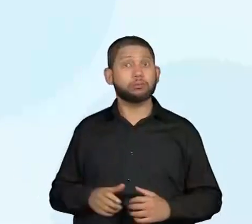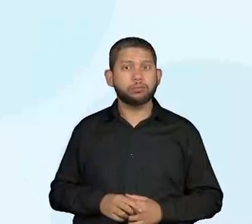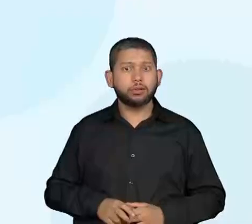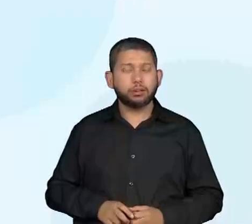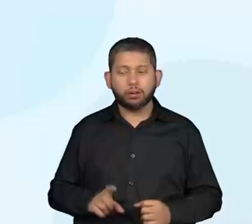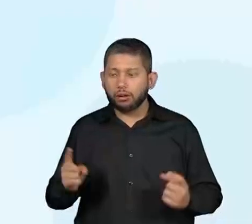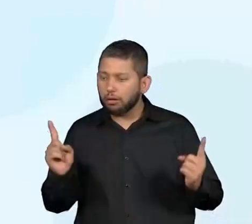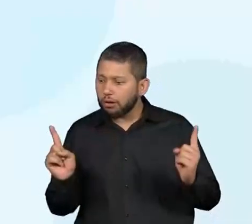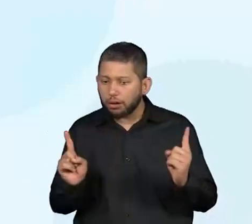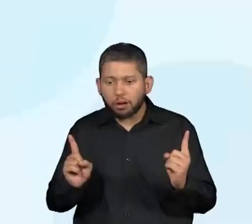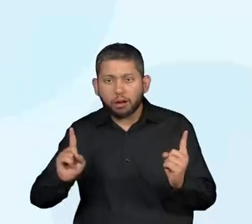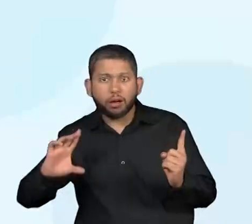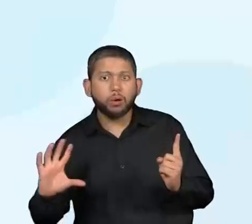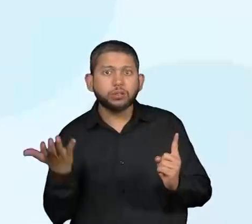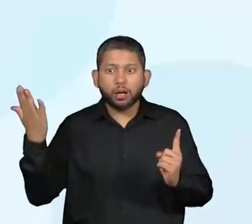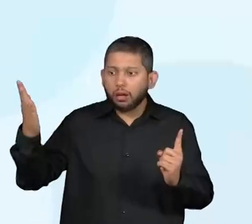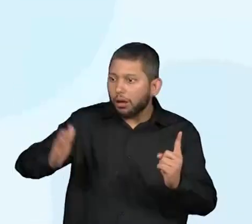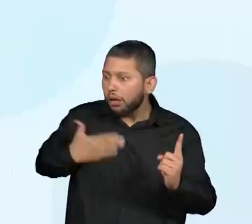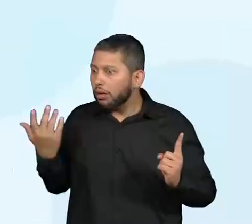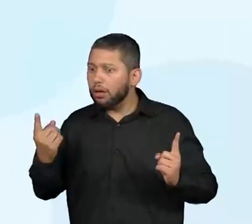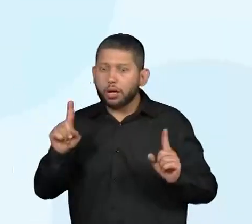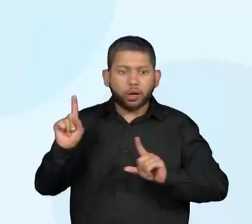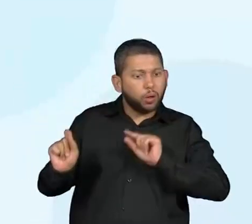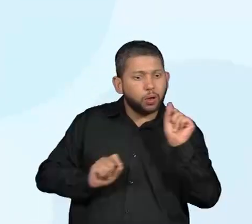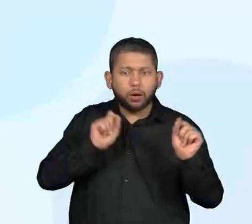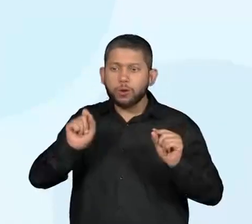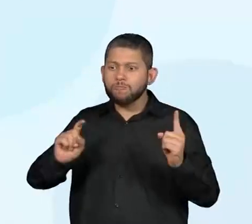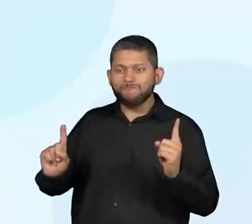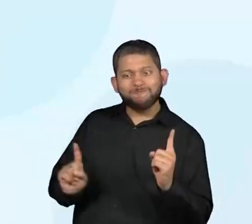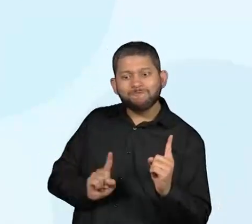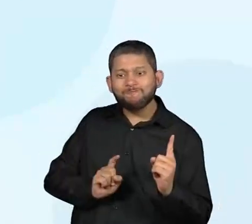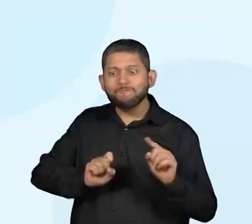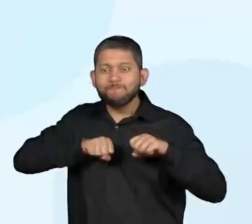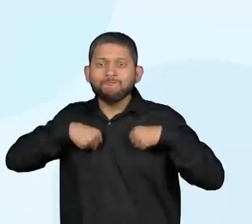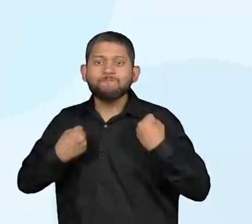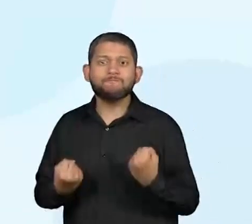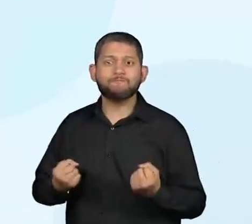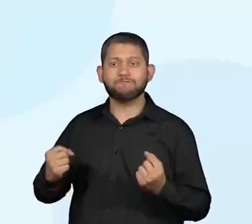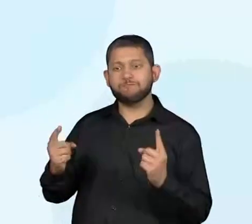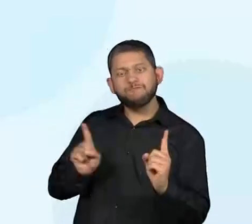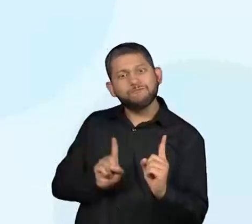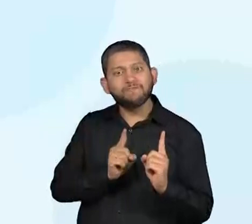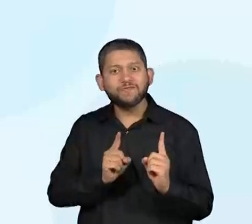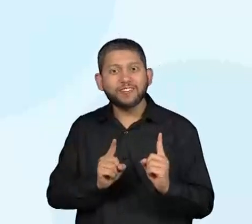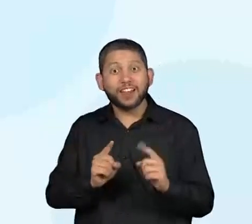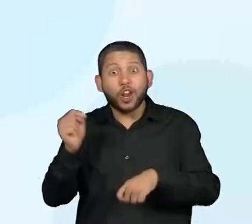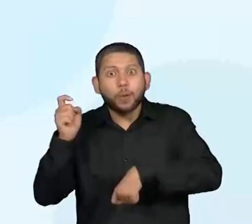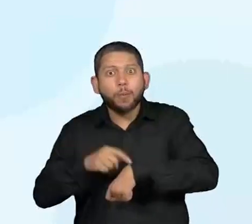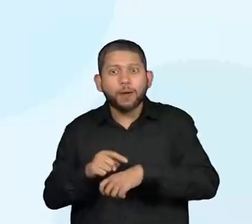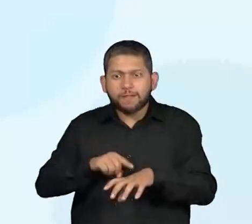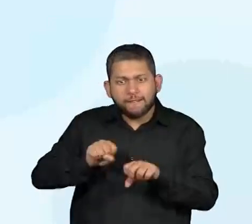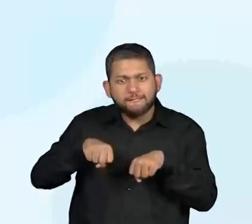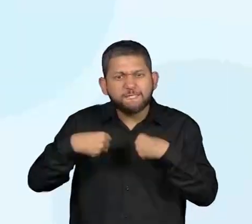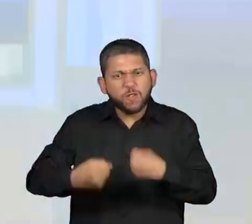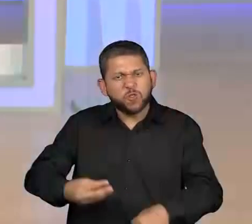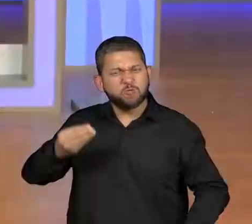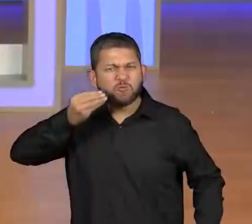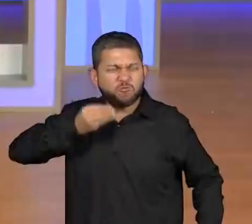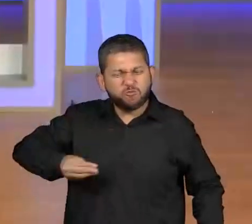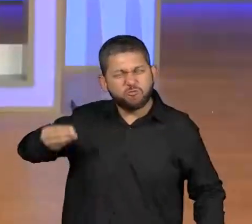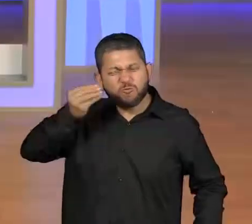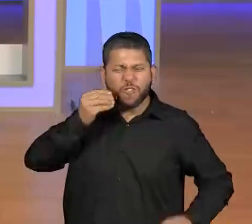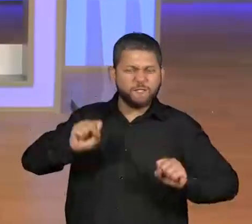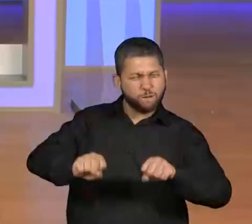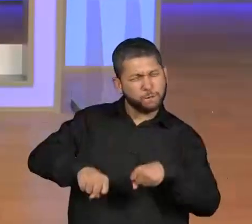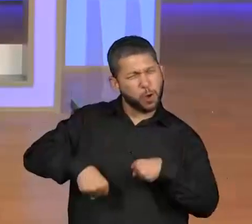é quando a cena ou a história está no seu melhor momento, onde todas